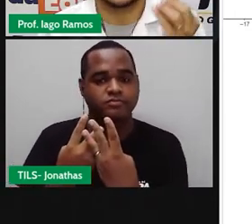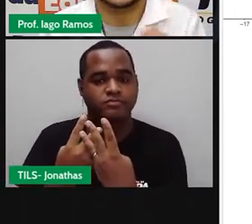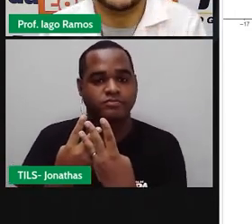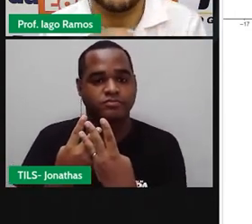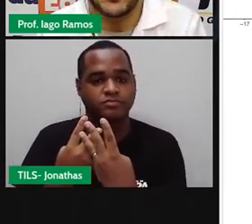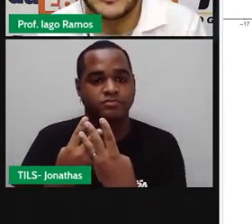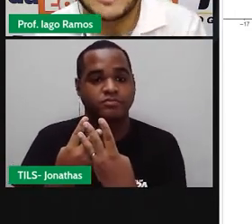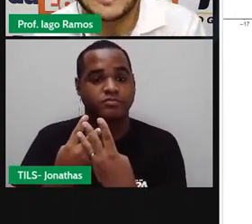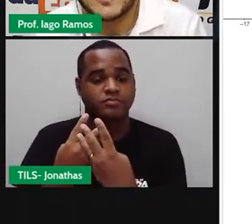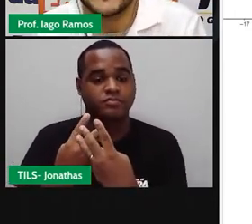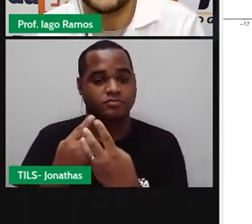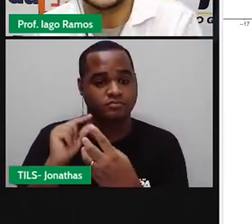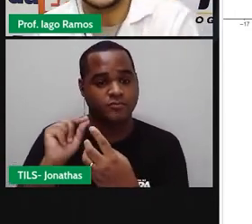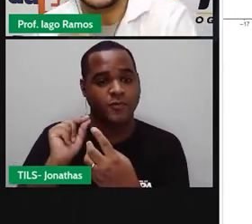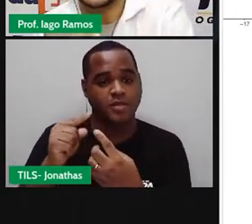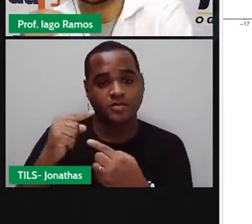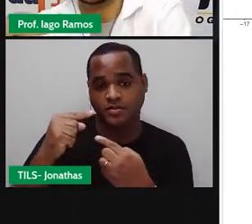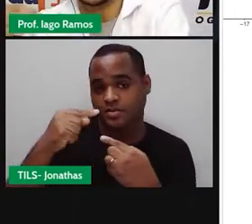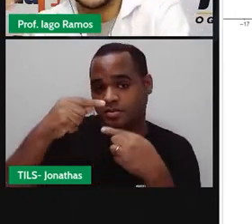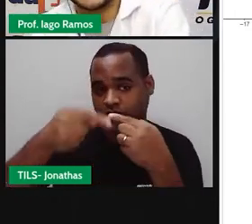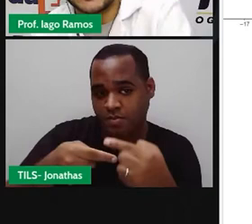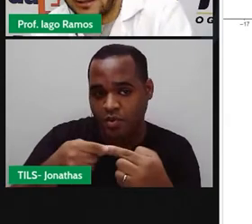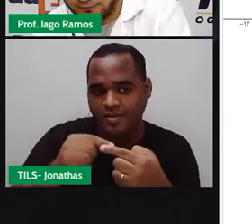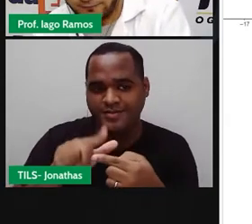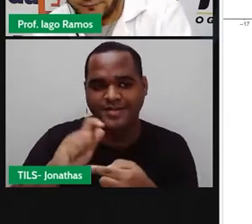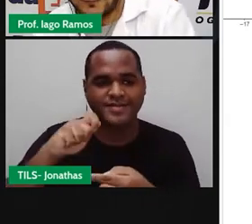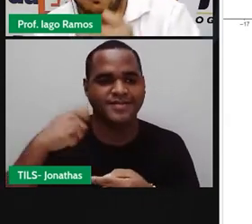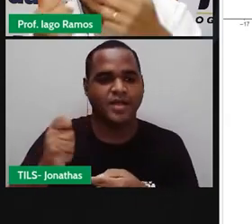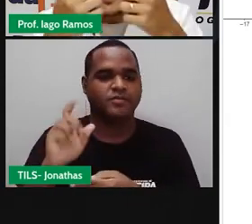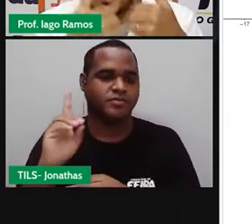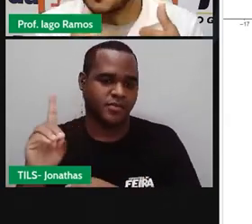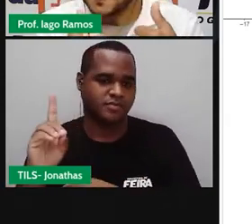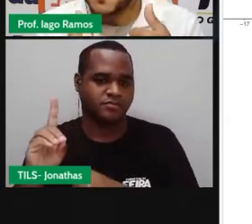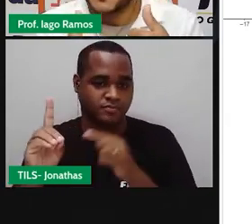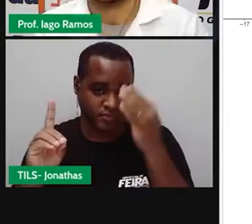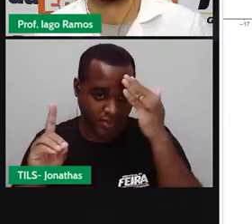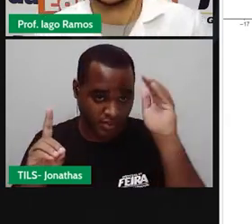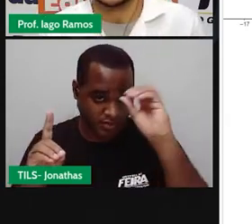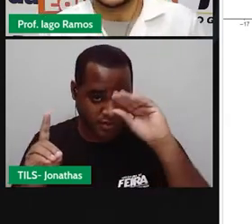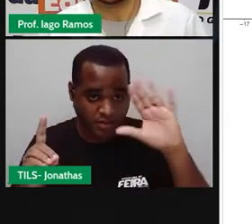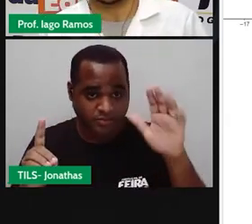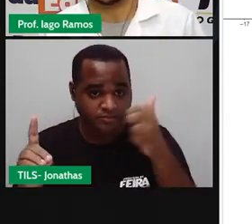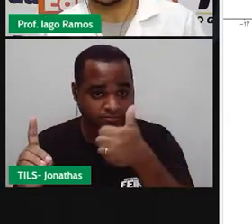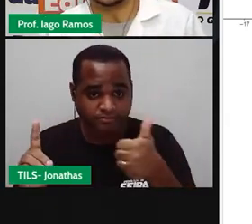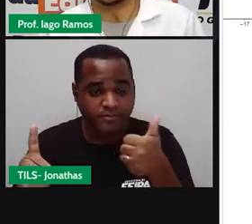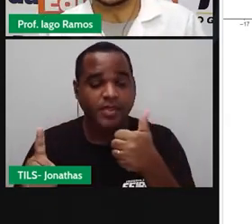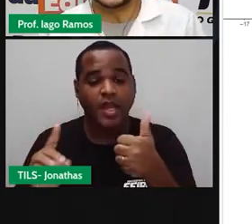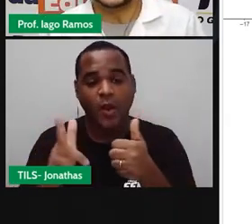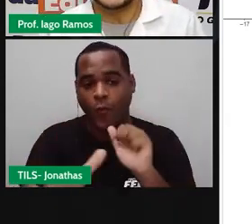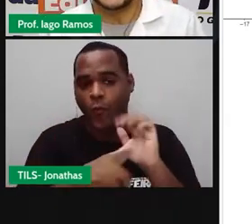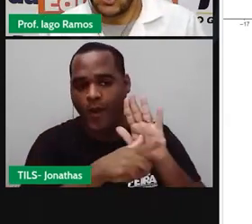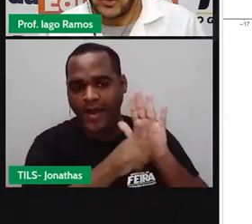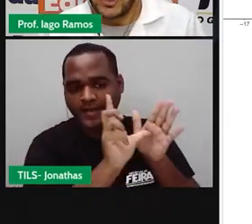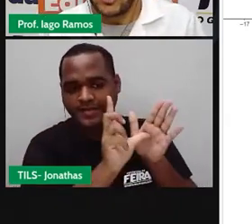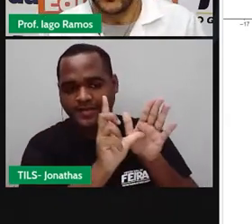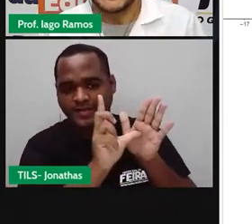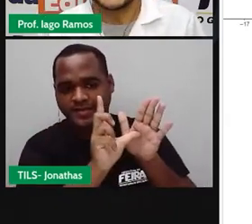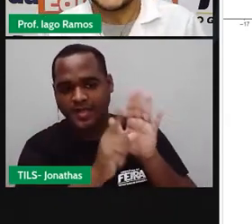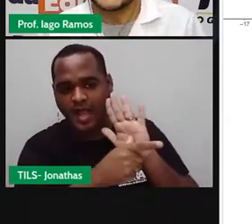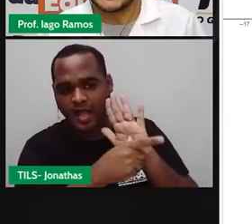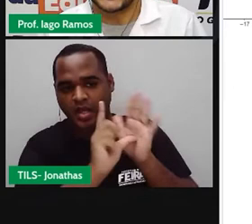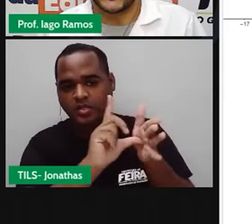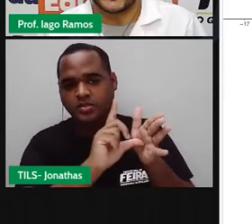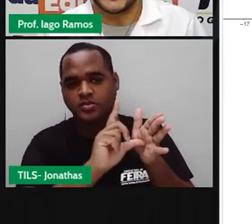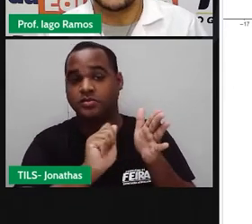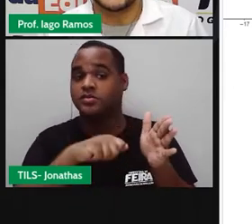quem vem depois fica à direita. Beleza? E tem o antecessor. O